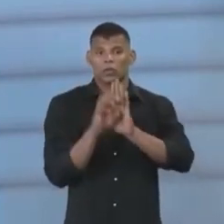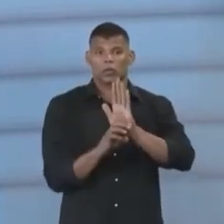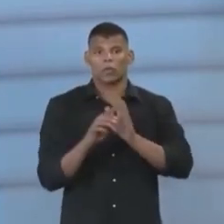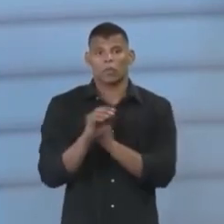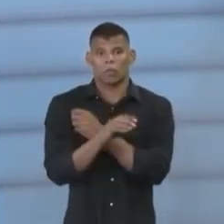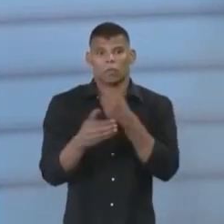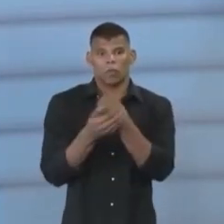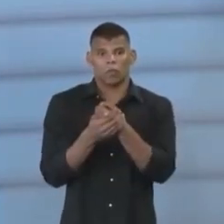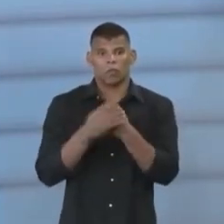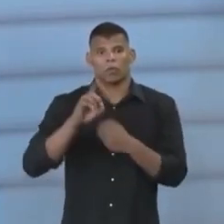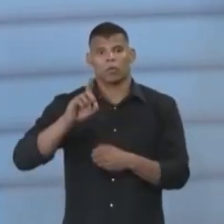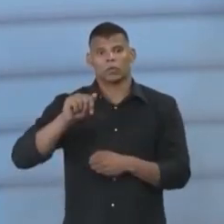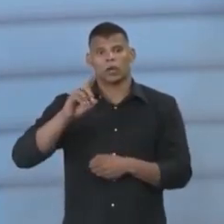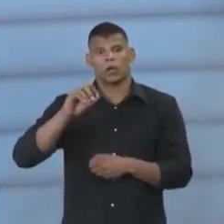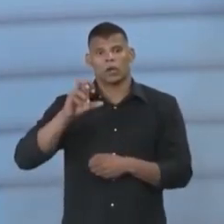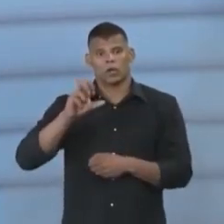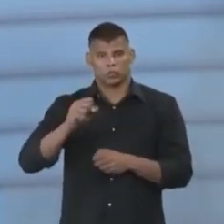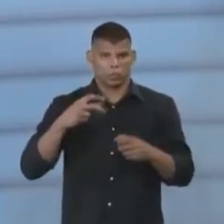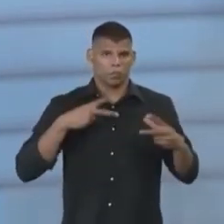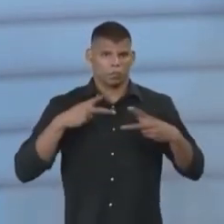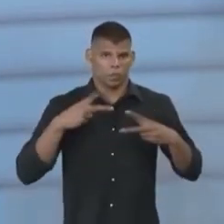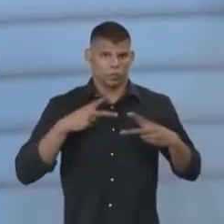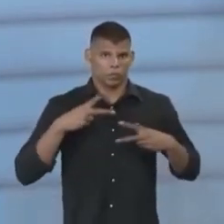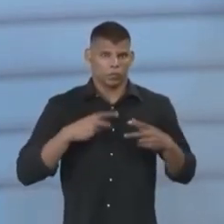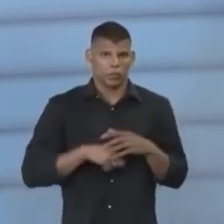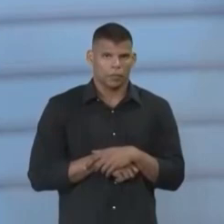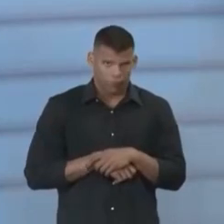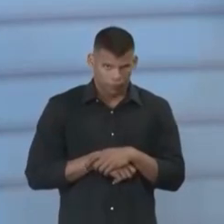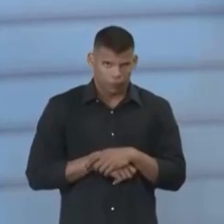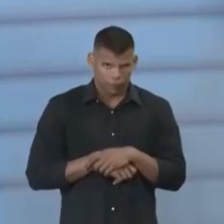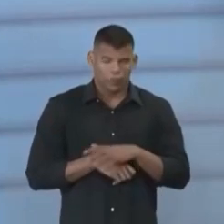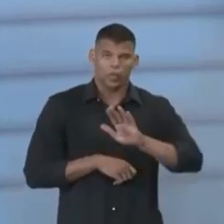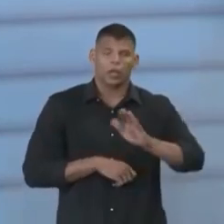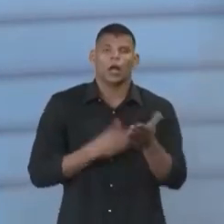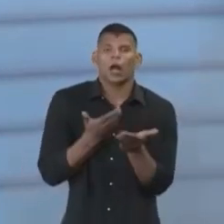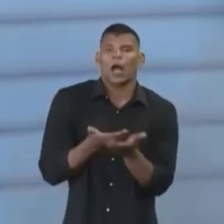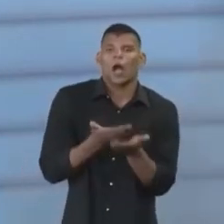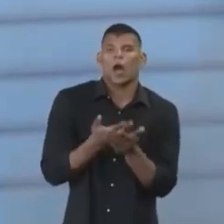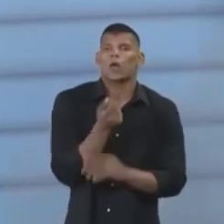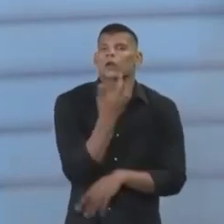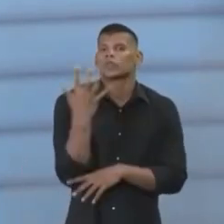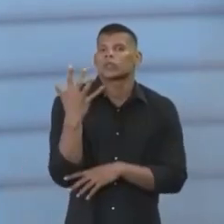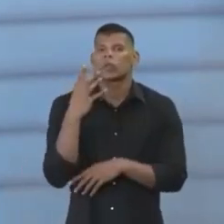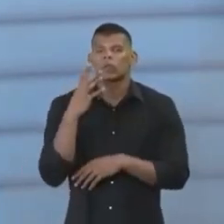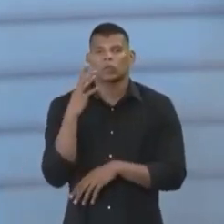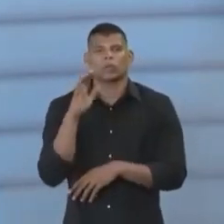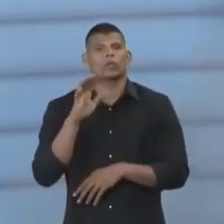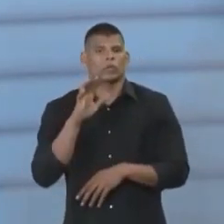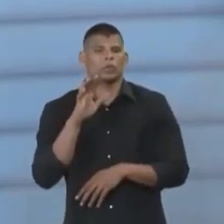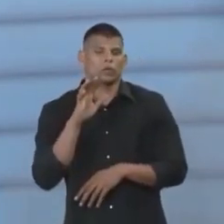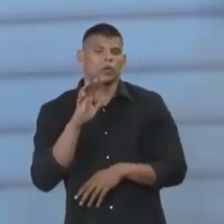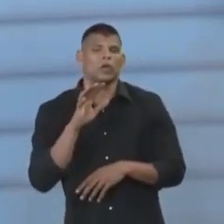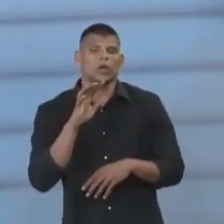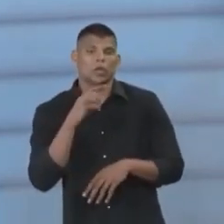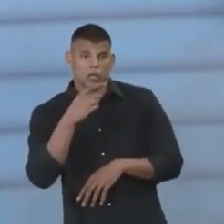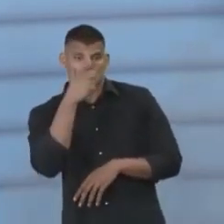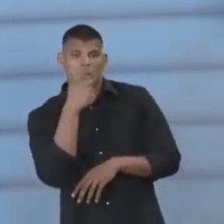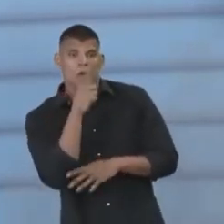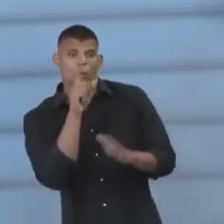proteção de dados pessoais. E aí, nas aulas de Direito Ambiental, eu provoco meus alunos e pergunto, hoje,